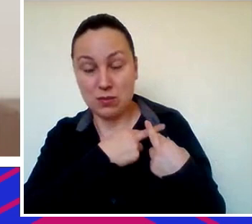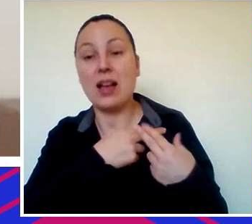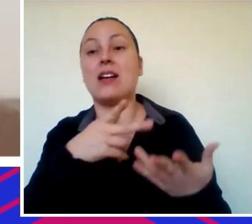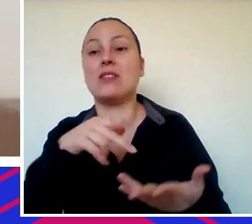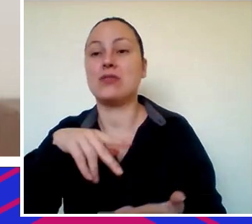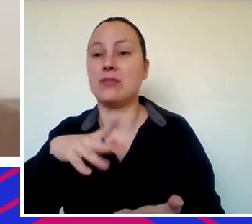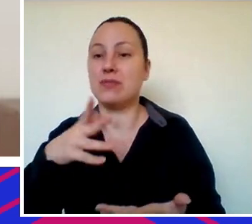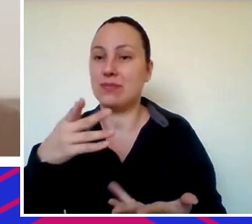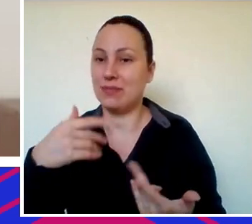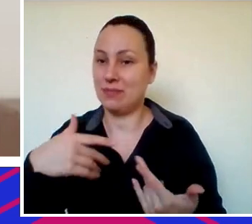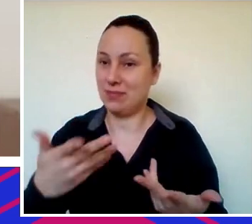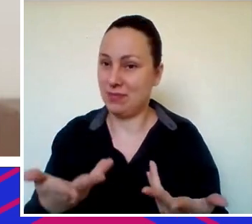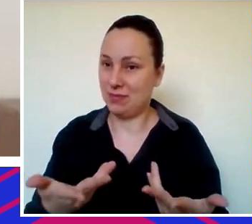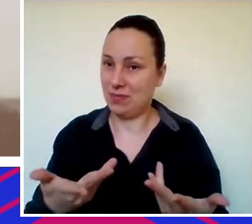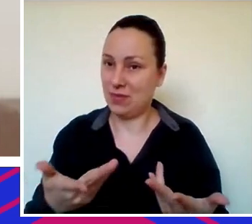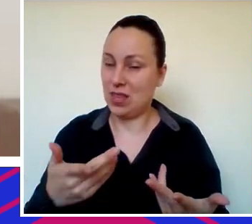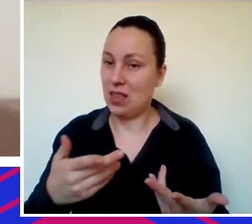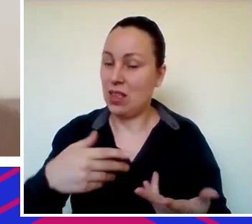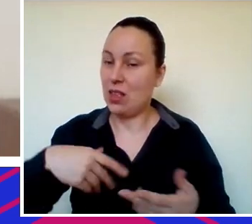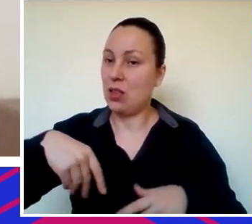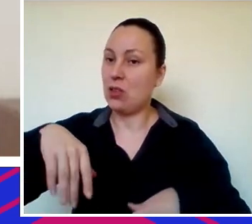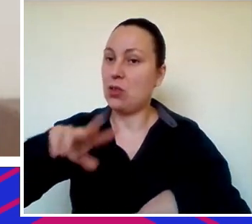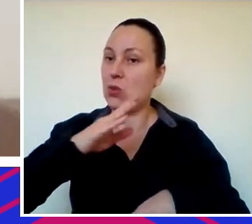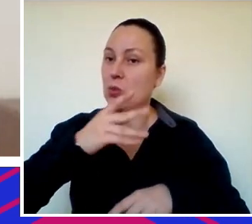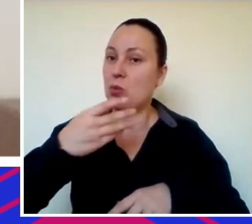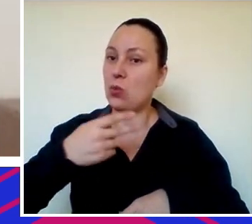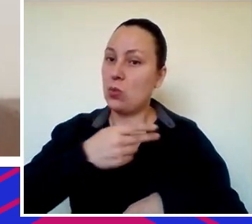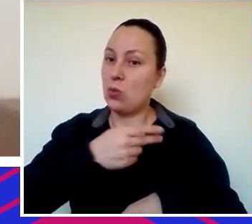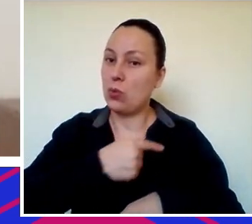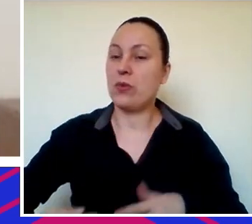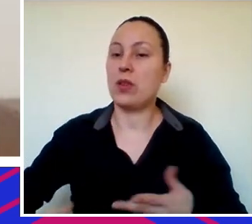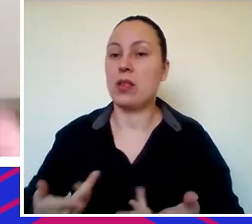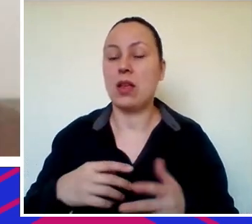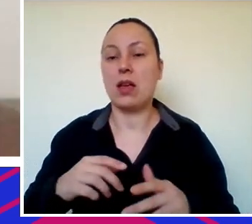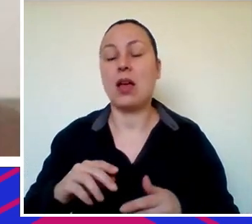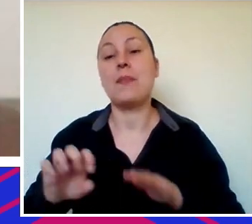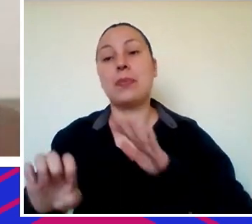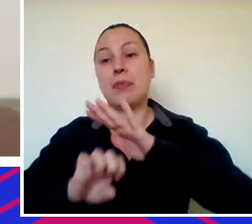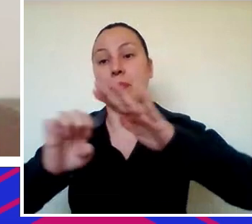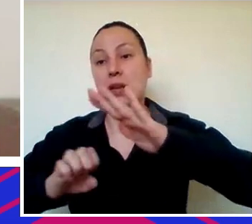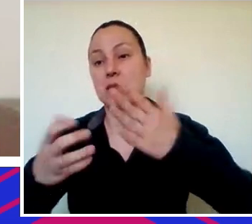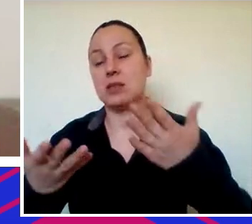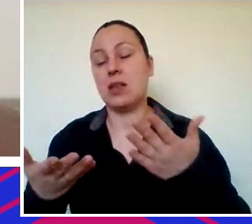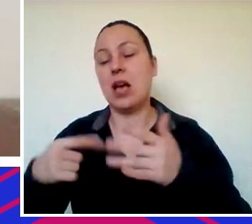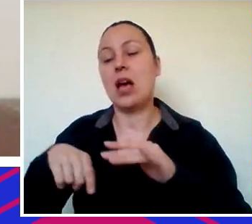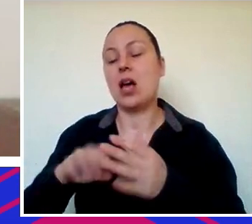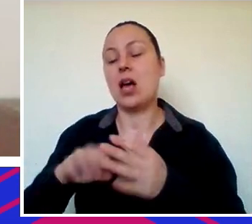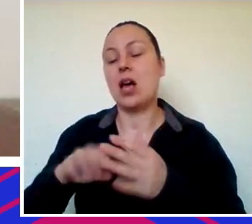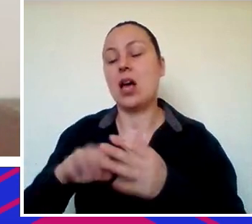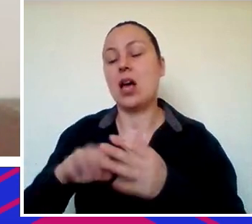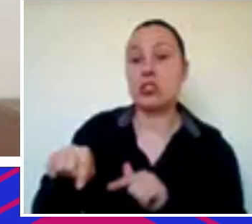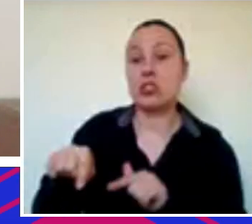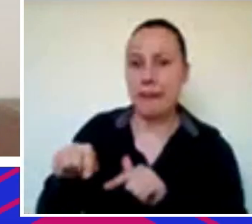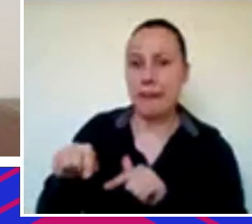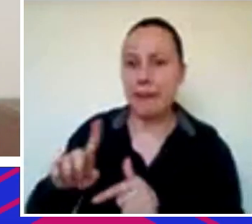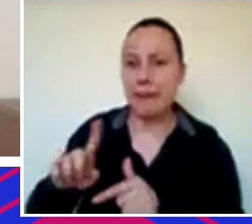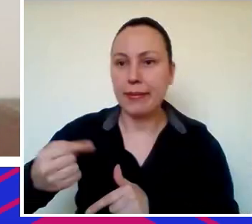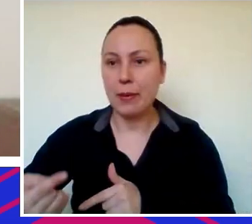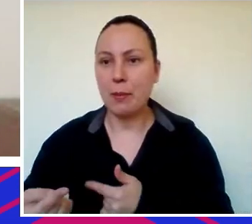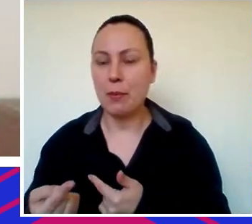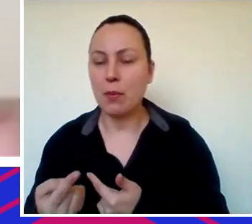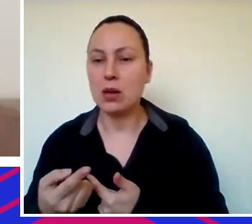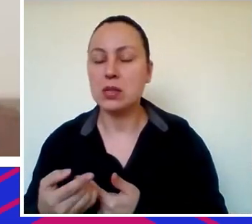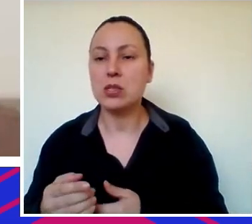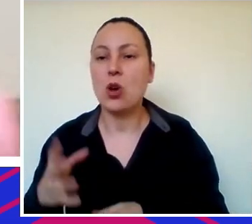de empresa que a gente investe são as empresas que vão participar na reconstrução da economia, reconstrução da curva de